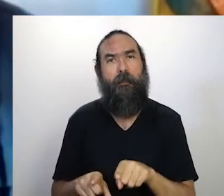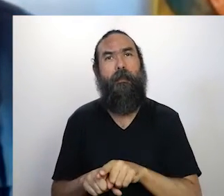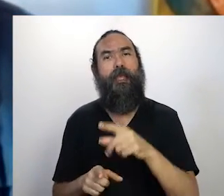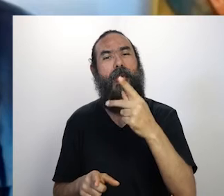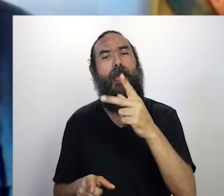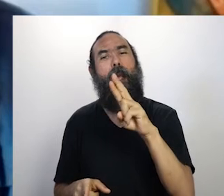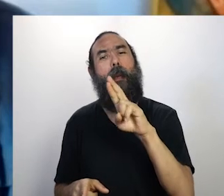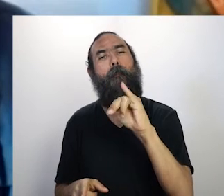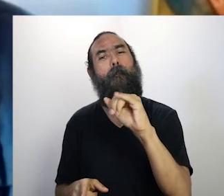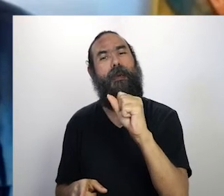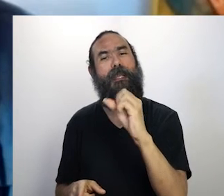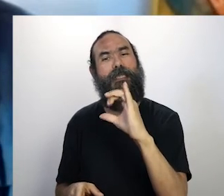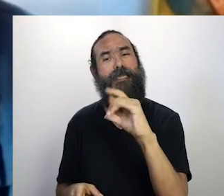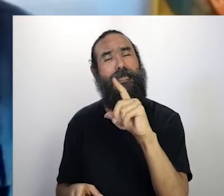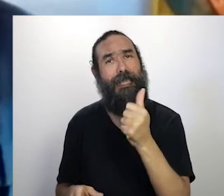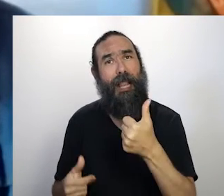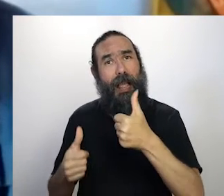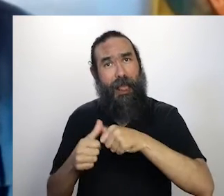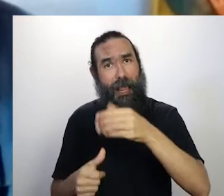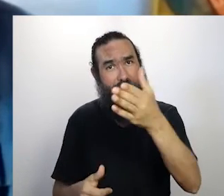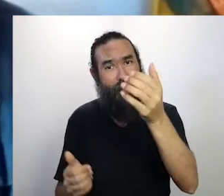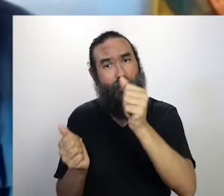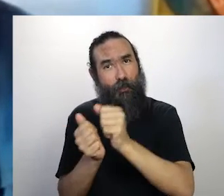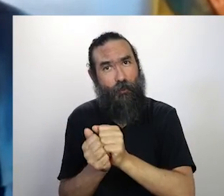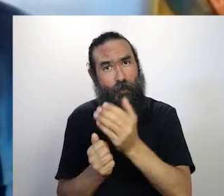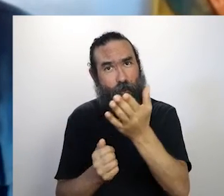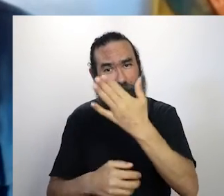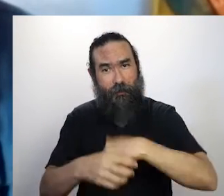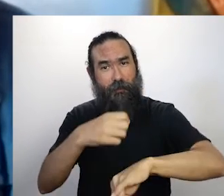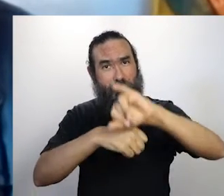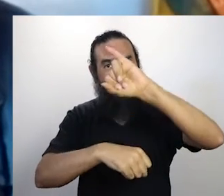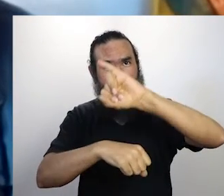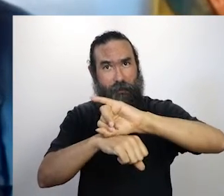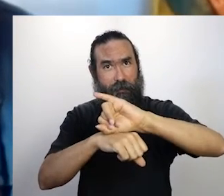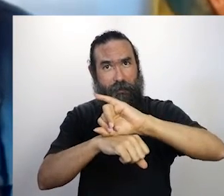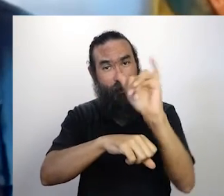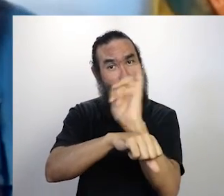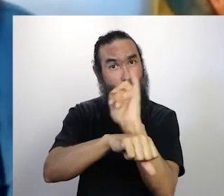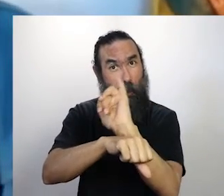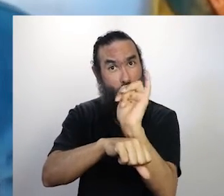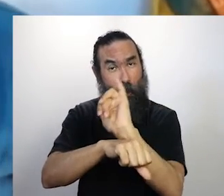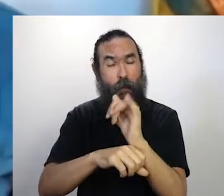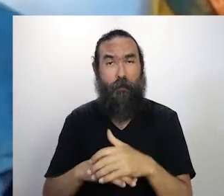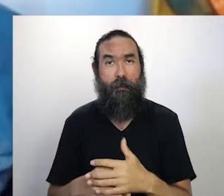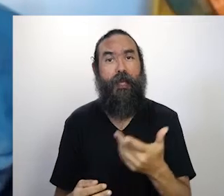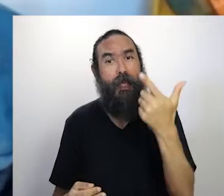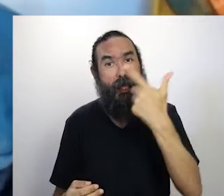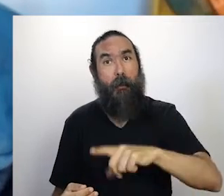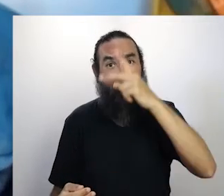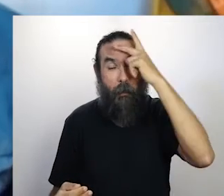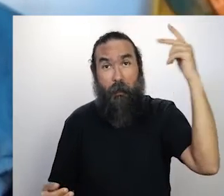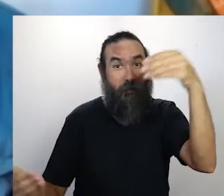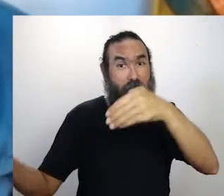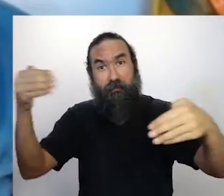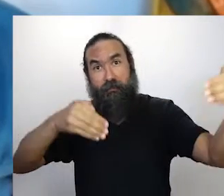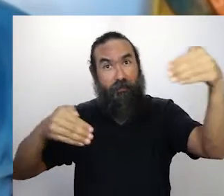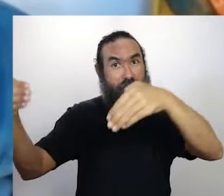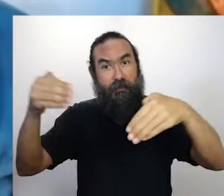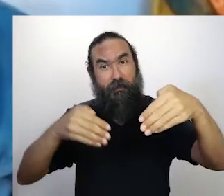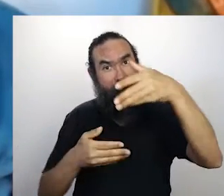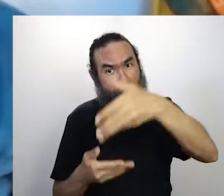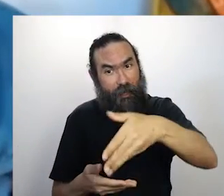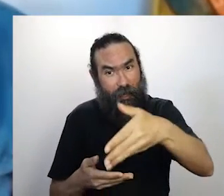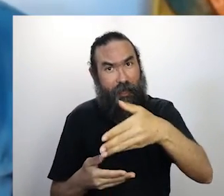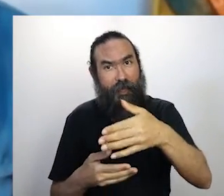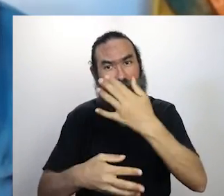Priscila Moreira, o pessoal que está acompanhando a gente aqui pelo YouTube, tem mais um pessoal que chegou aqui também por